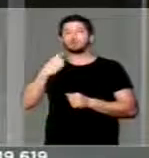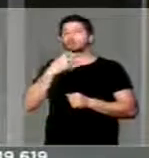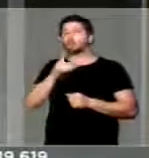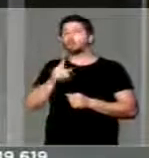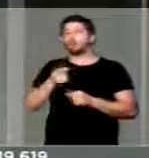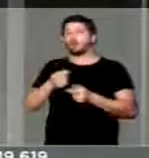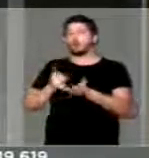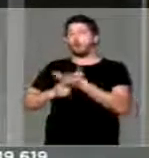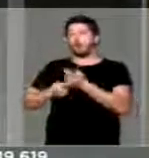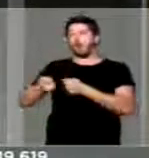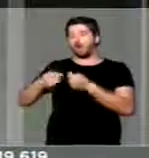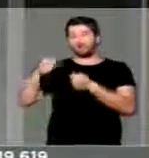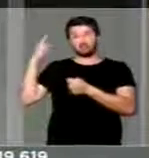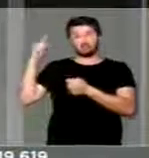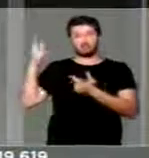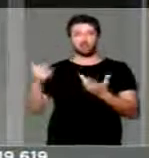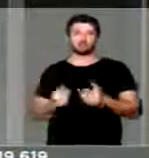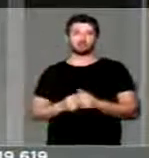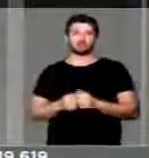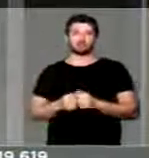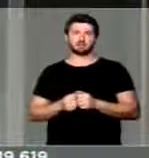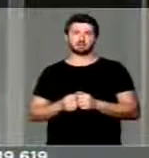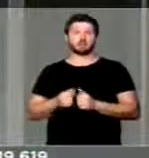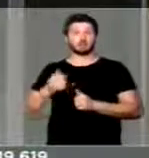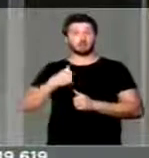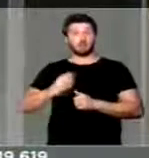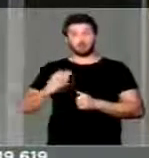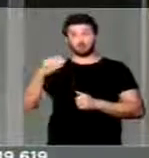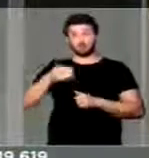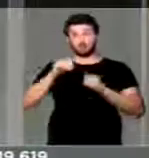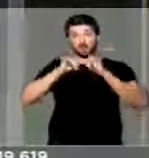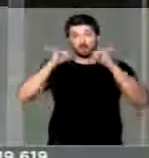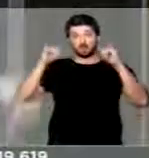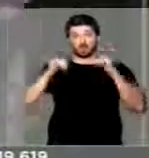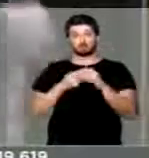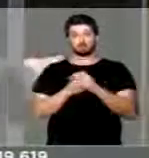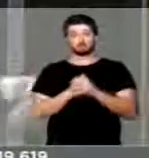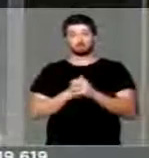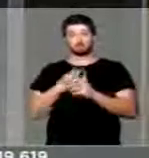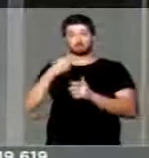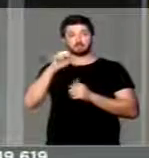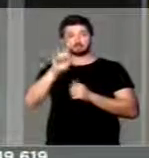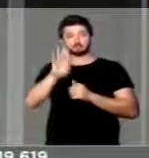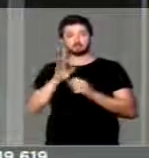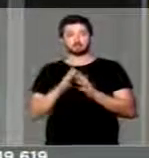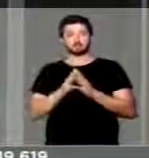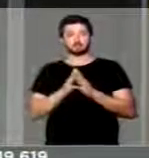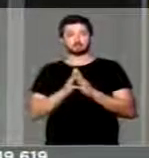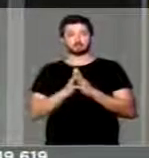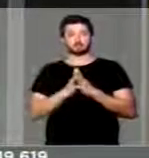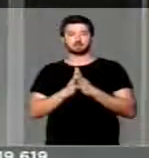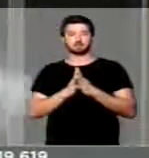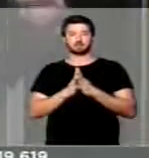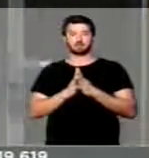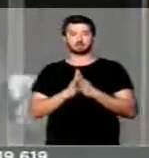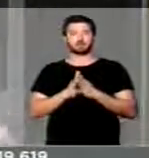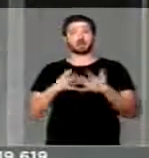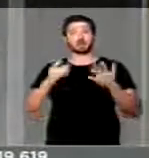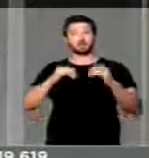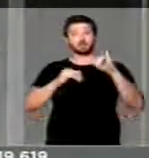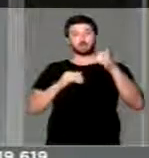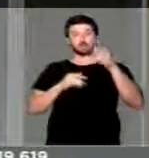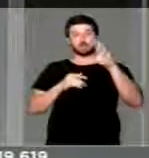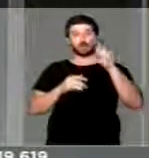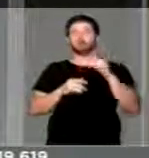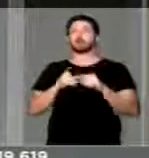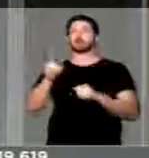não conhece o esquema do Aécio Eu que participei do PSDB E aí Jucá